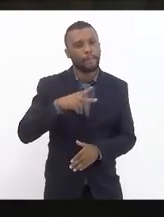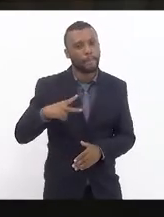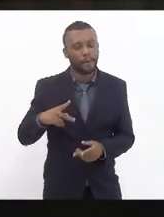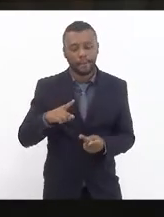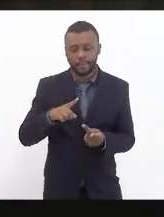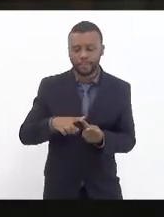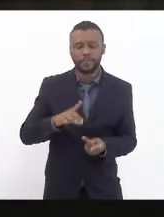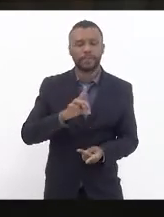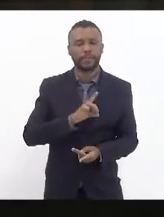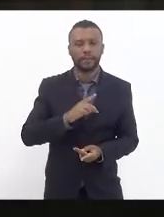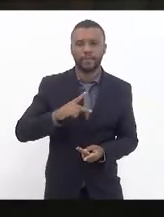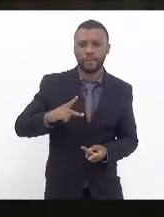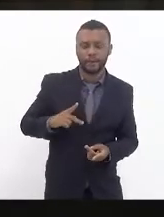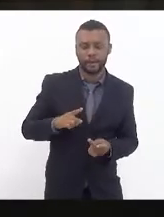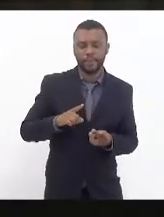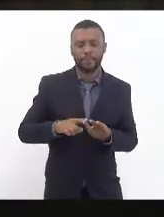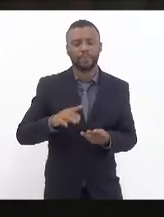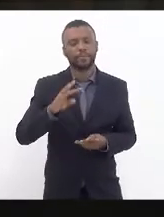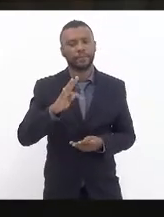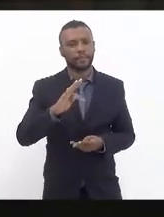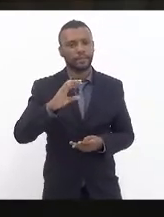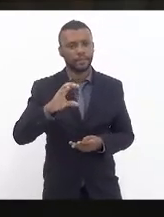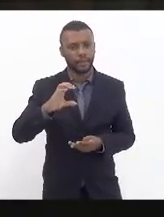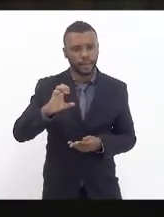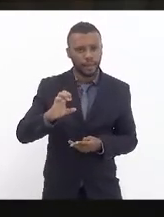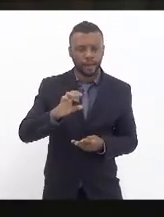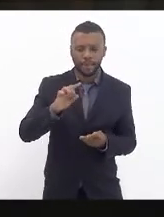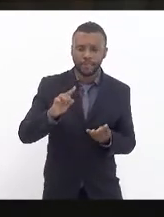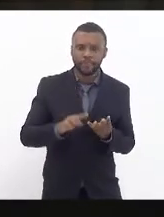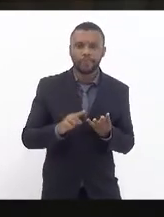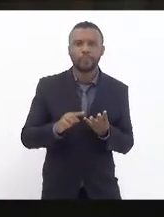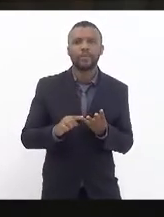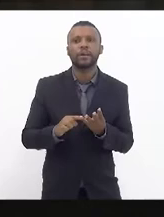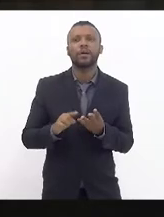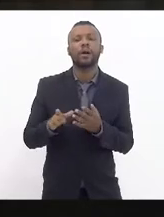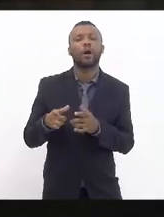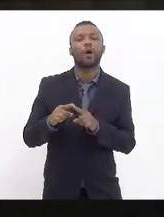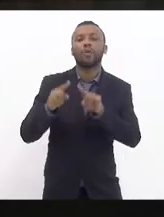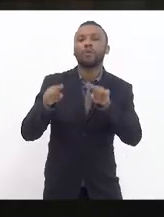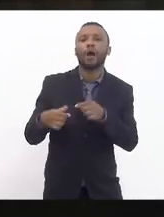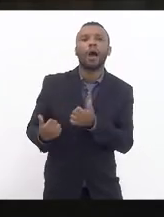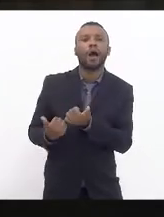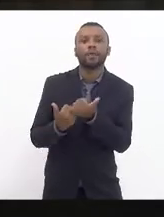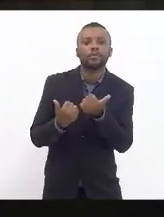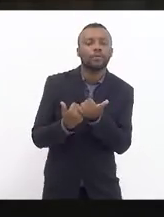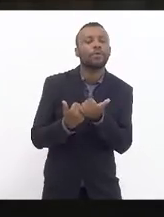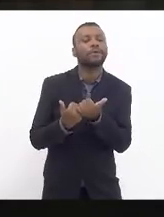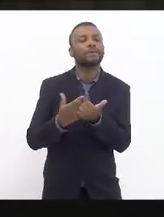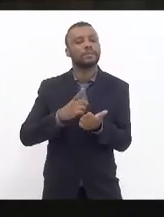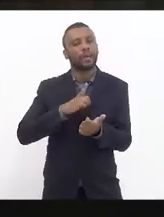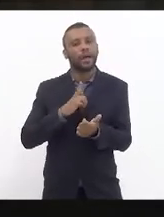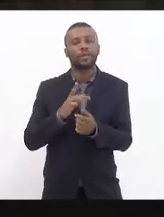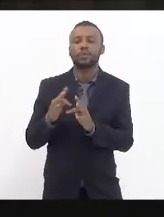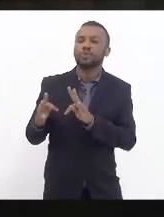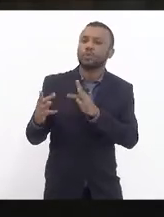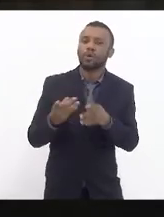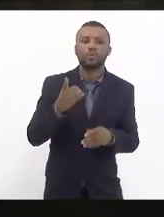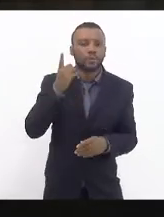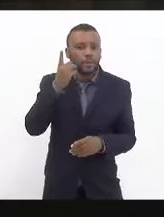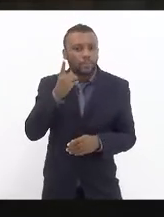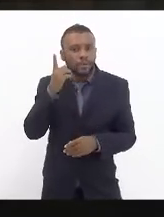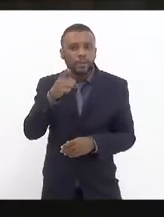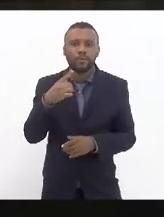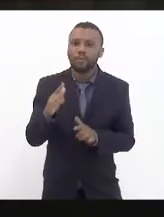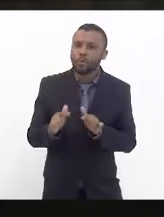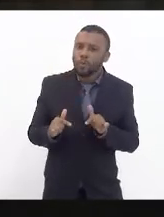Pública do Tribunal de Contas todos os assessores envolvidos de todos os deputados e estamos aqui fazendo a